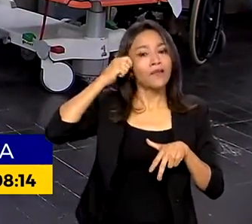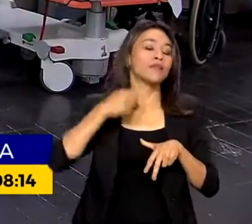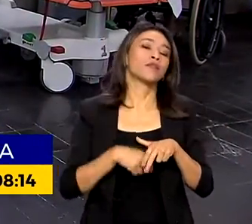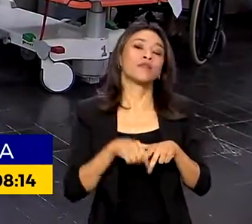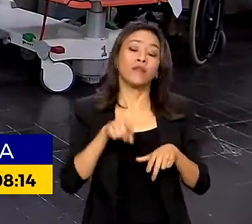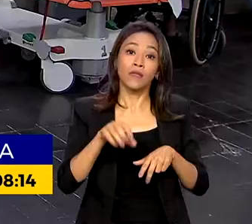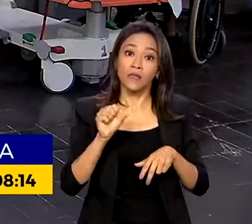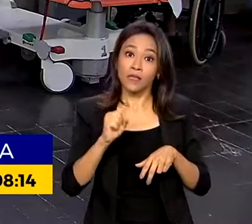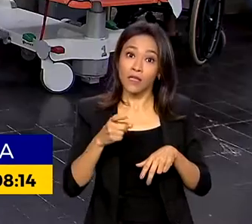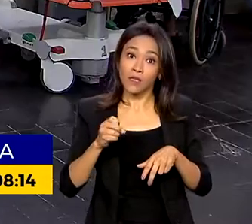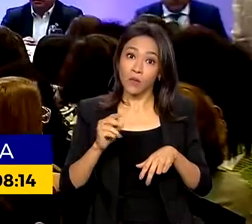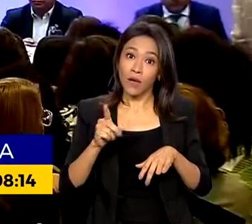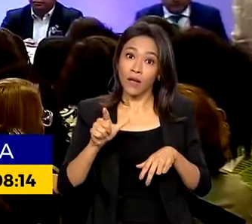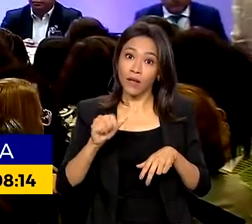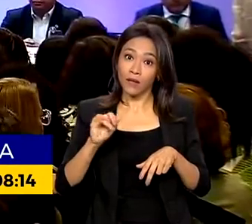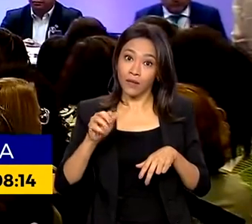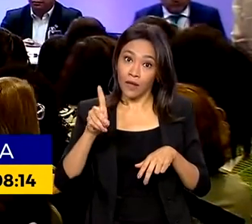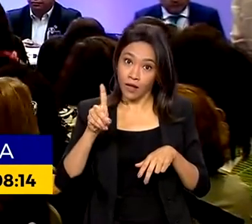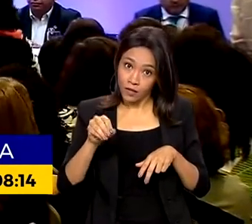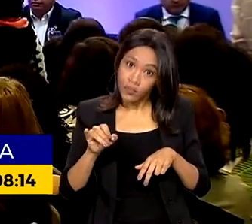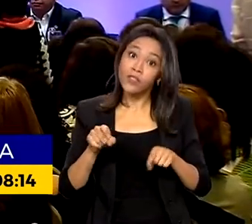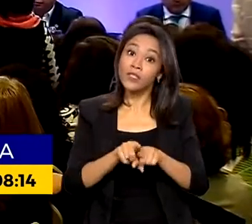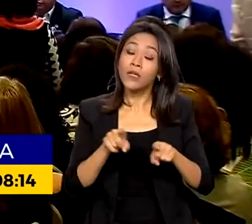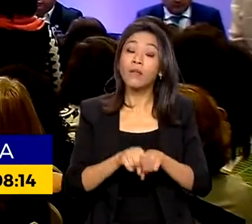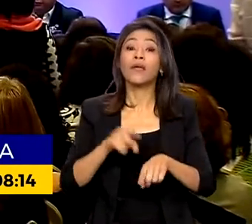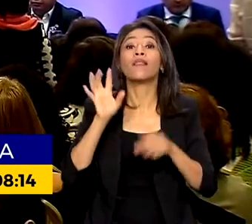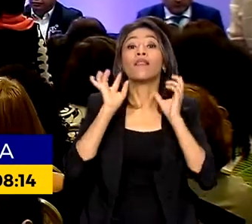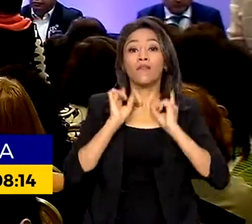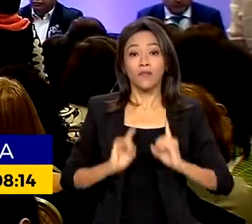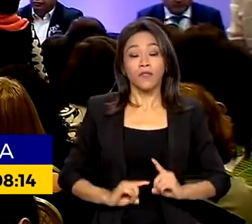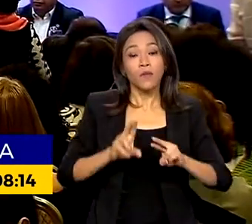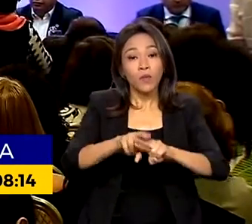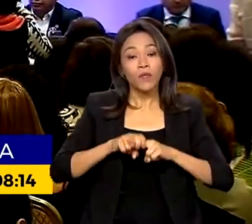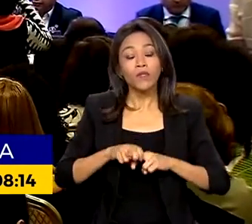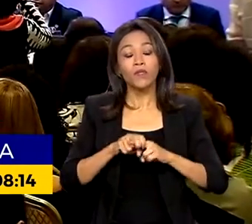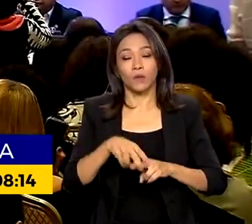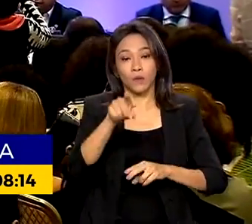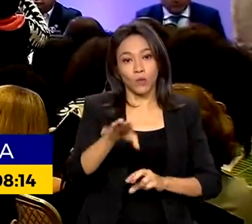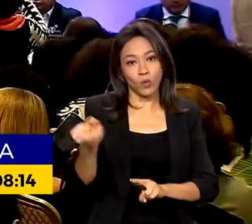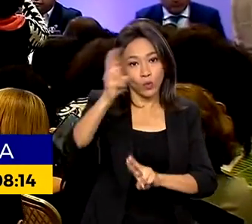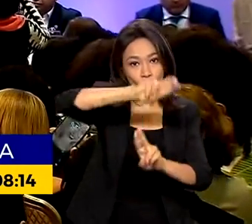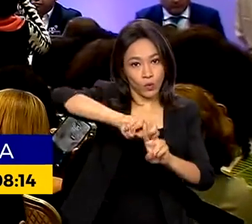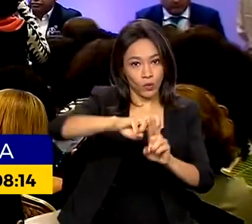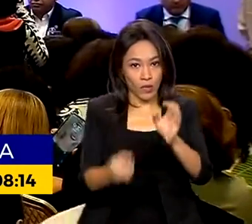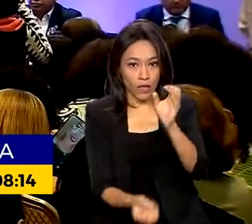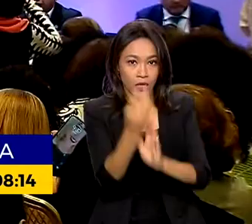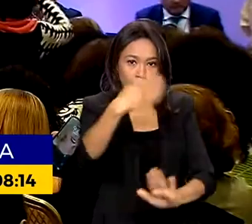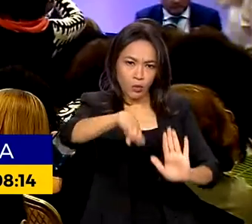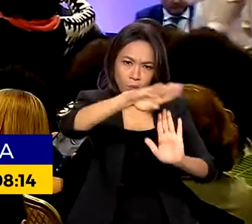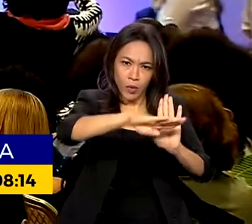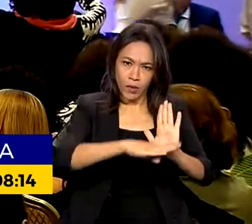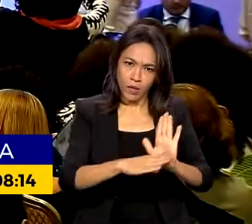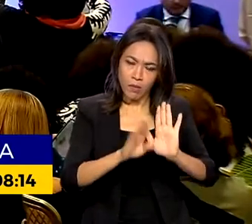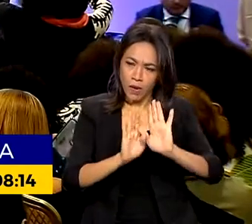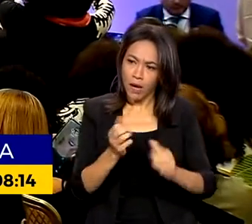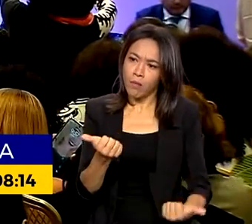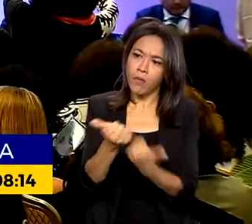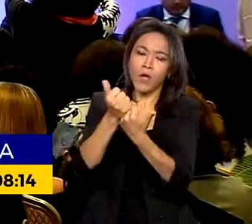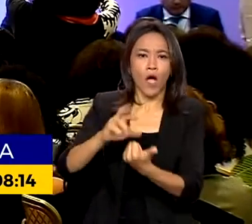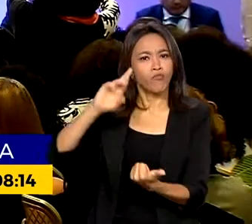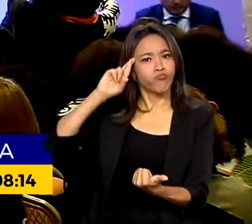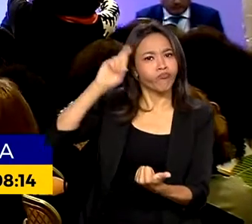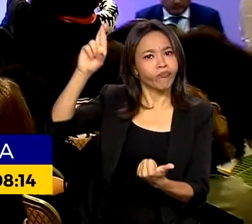deficiências. Com esse objetivo, o SUS está implantando um programa voltado para gestores e servidores,